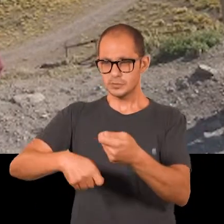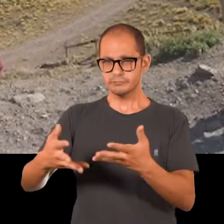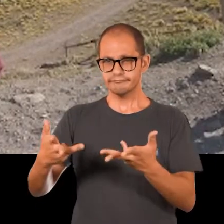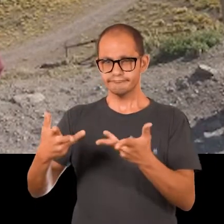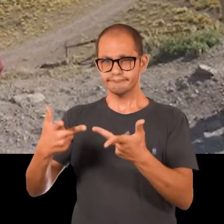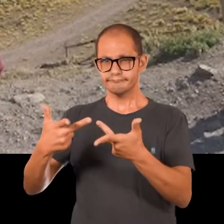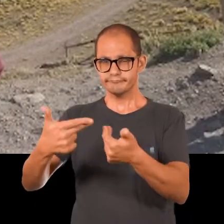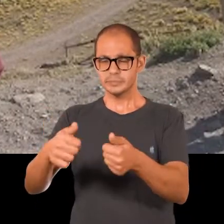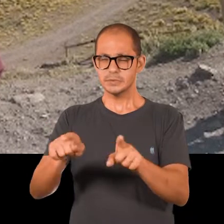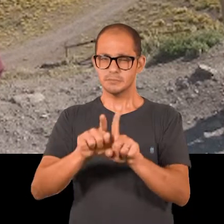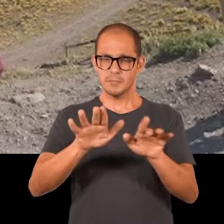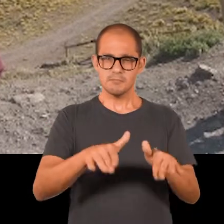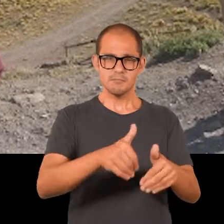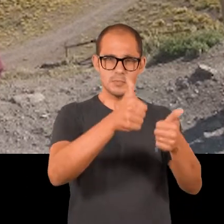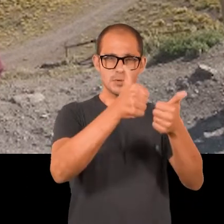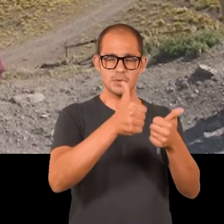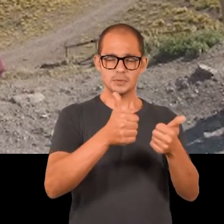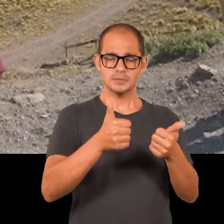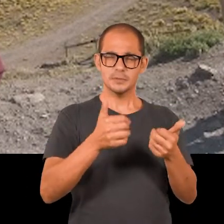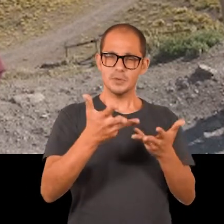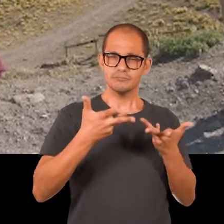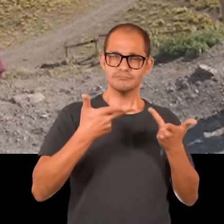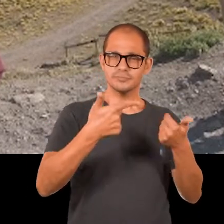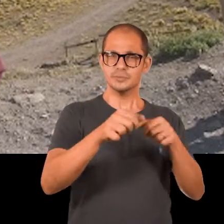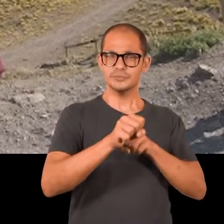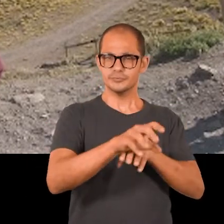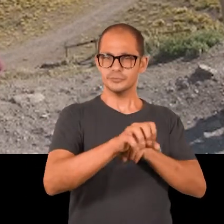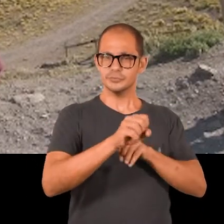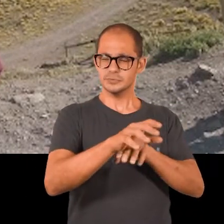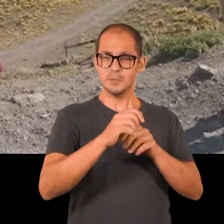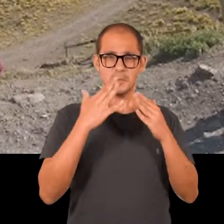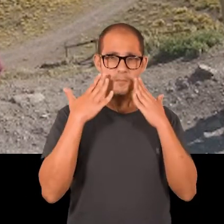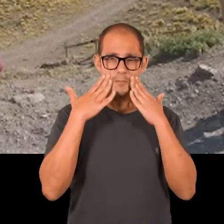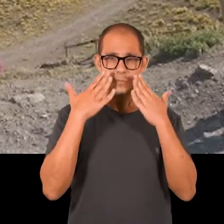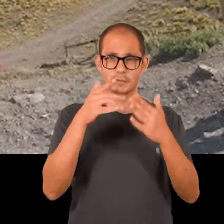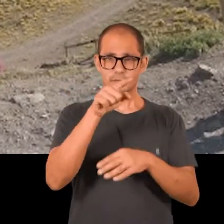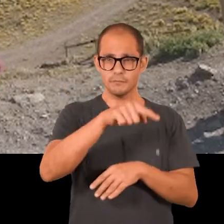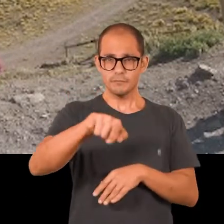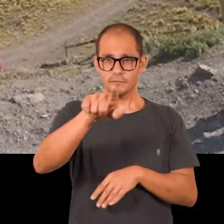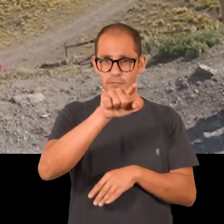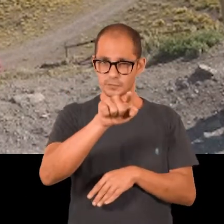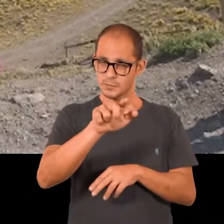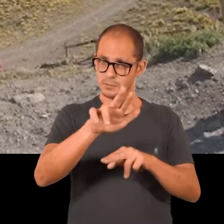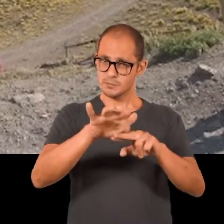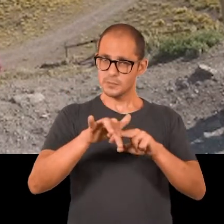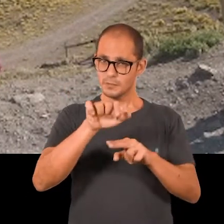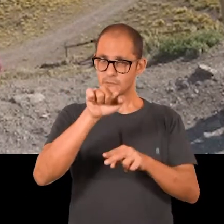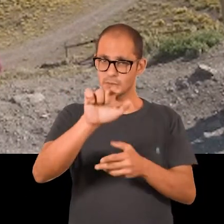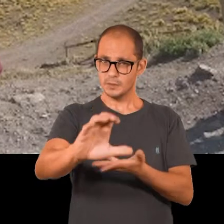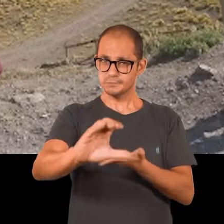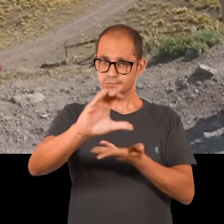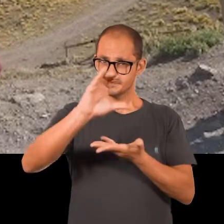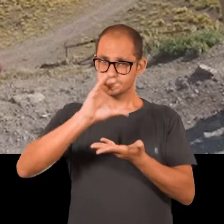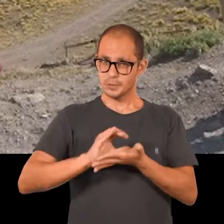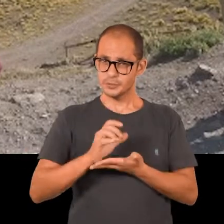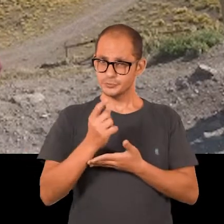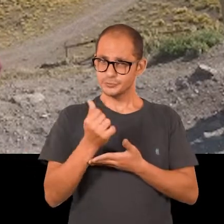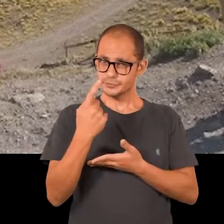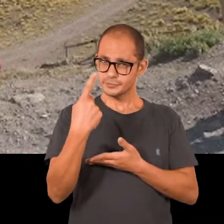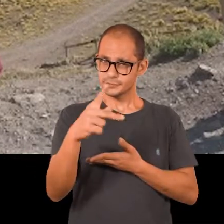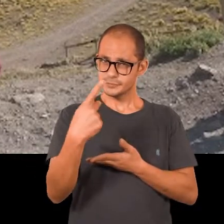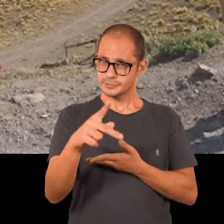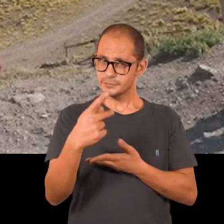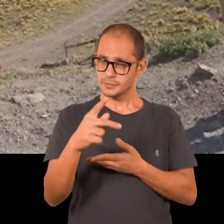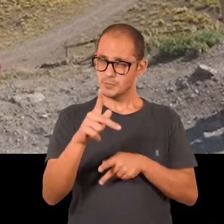permanente melhoria do controle de qualidade de ensino para prestar contas a você. Afinal, o investimento é feito com o seu dinheiro.